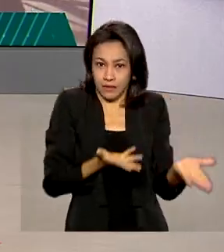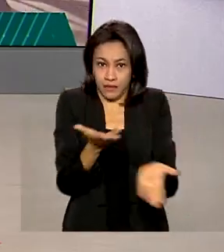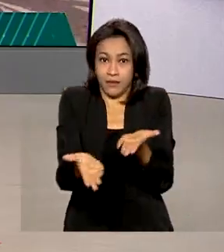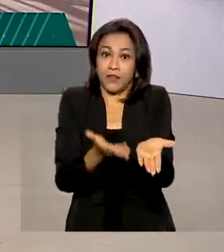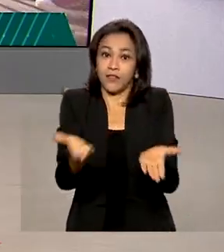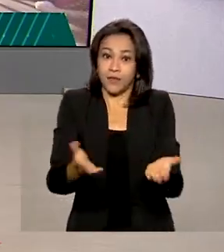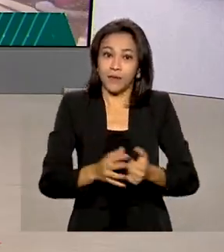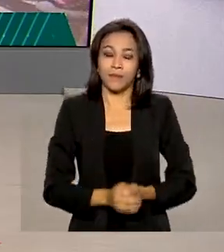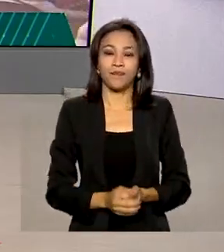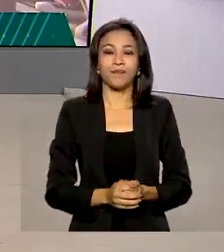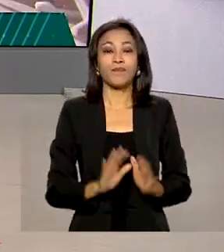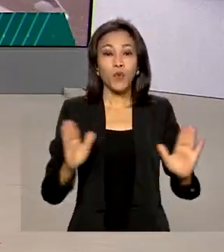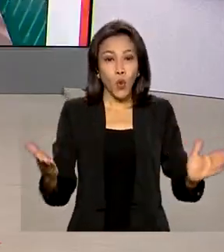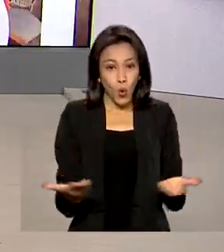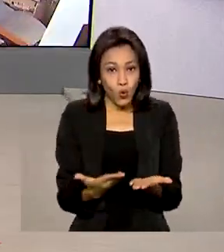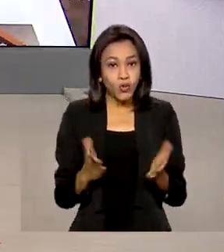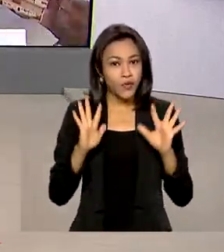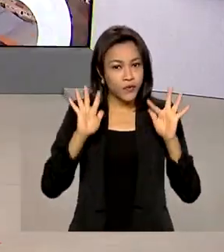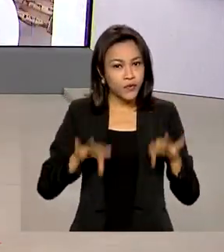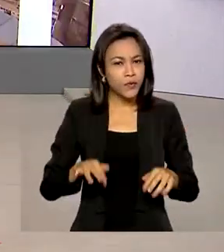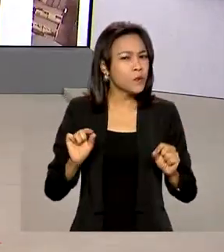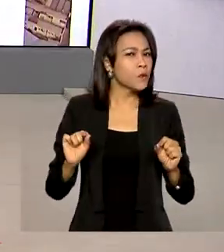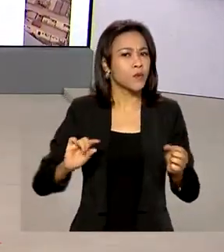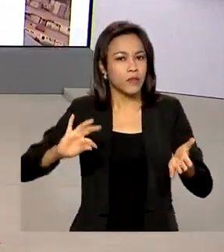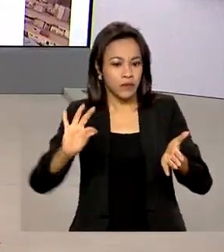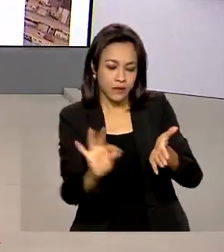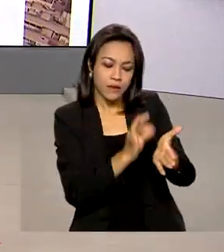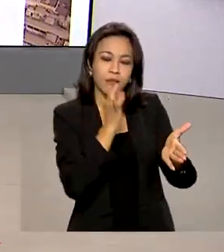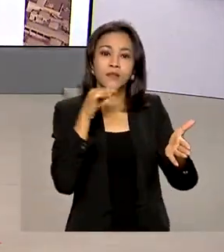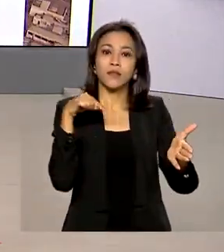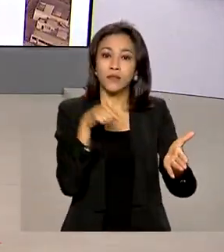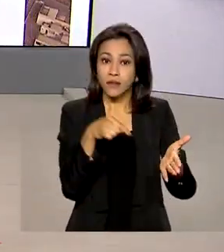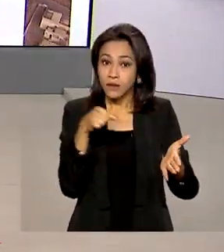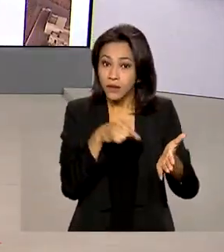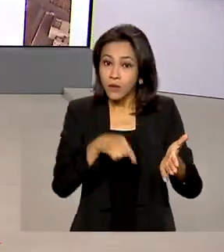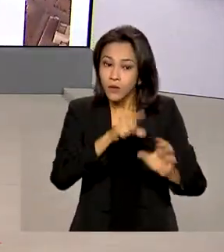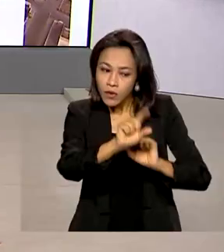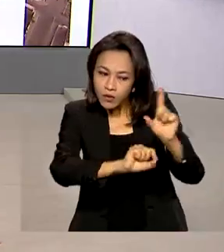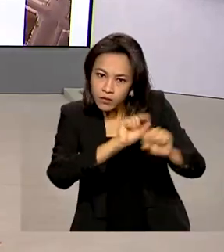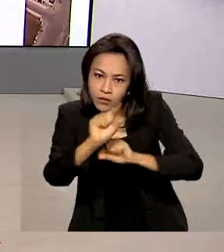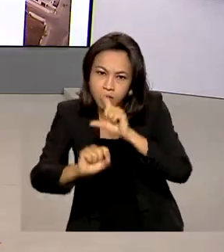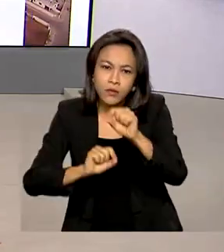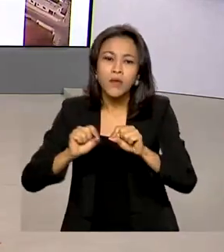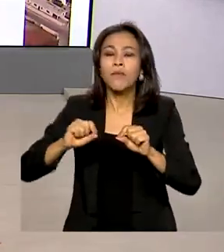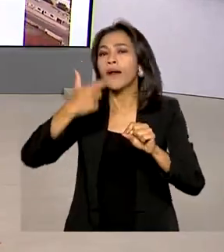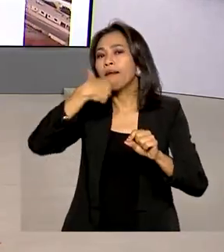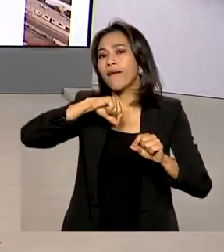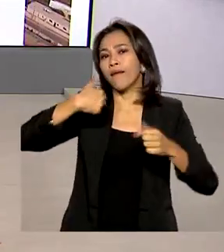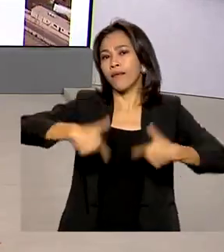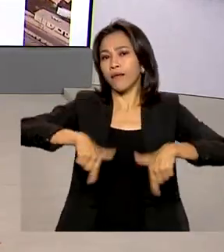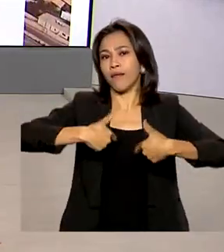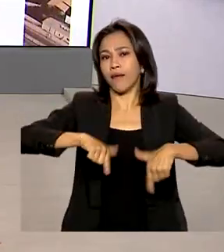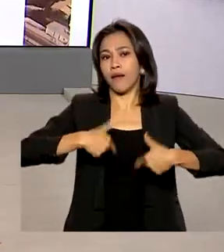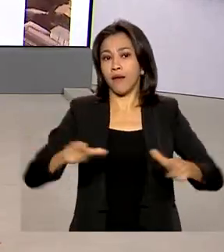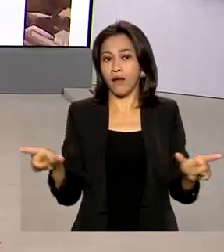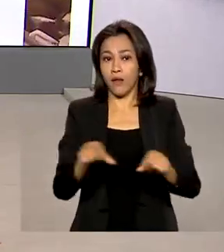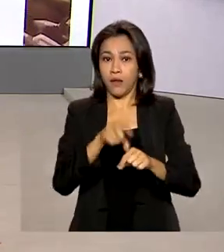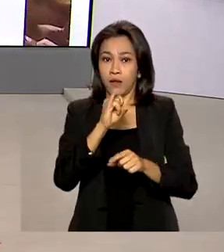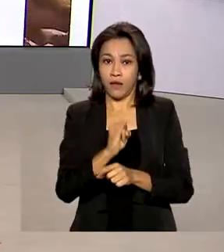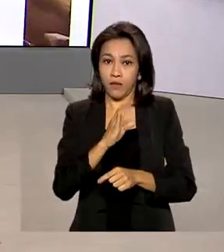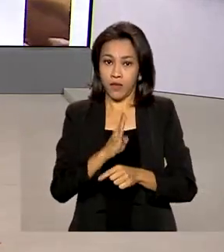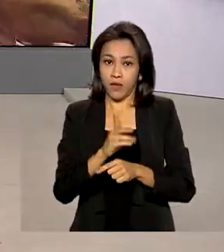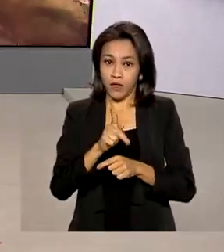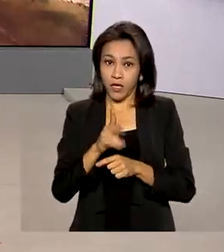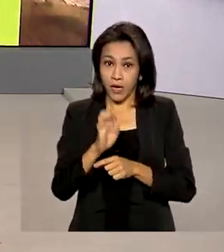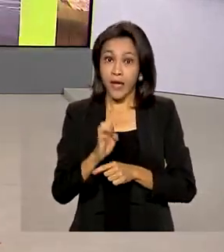E termina hoje o prazo de inscrição no processo seletivo complementar para recenseadores do IBGE. São mais de 15